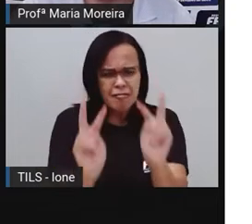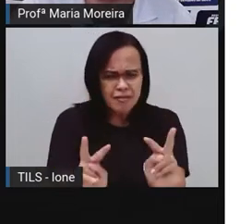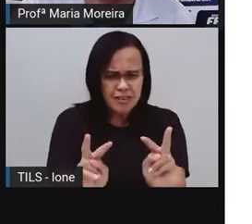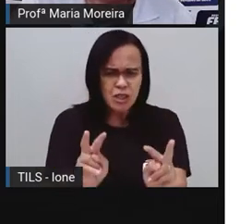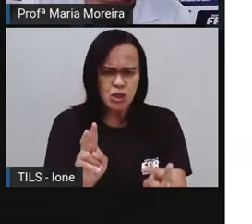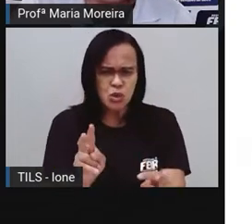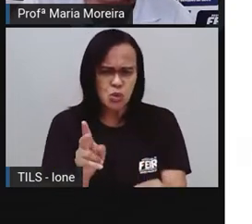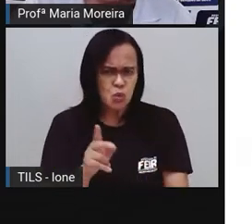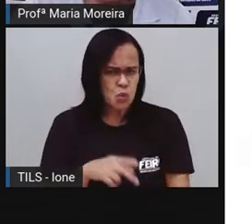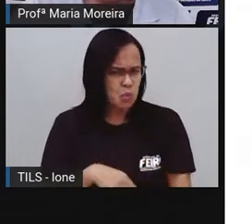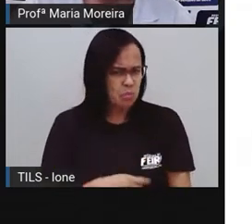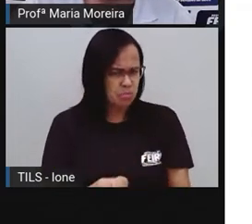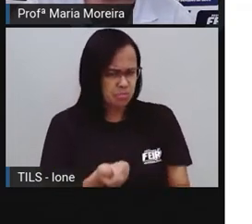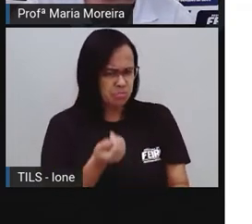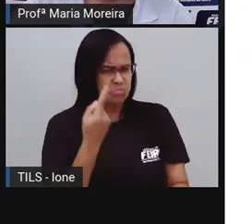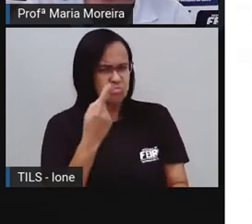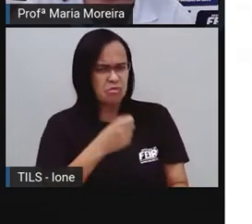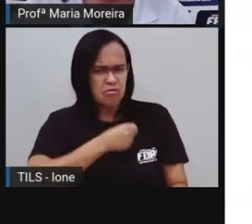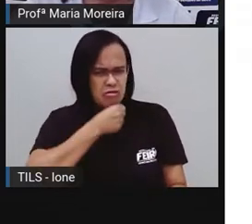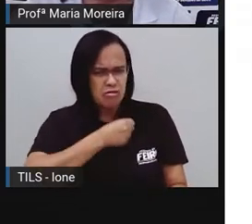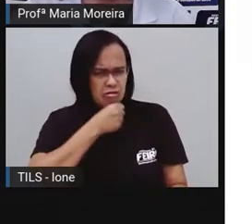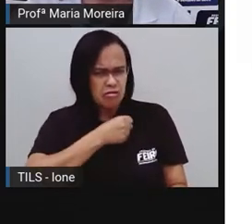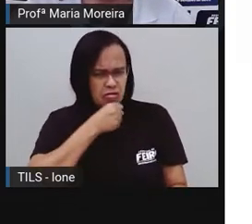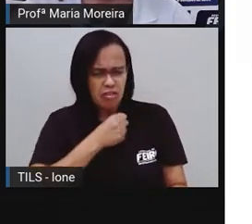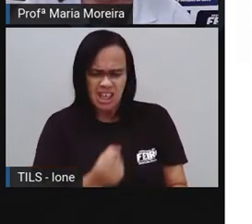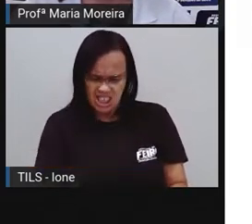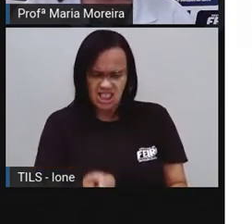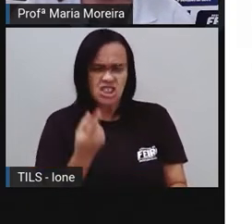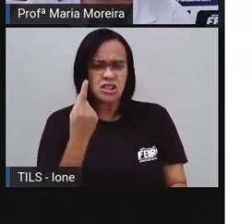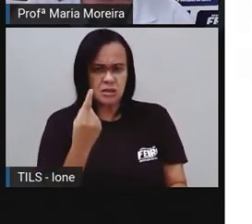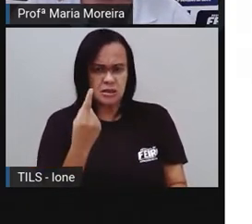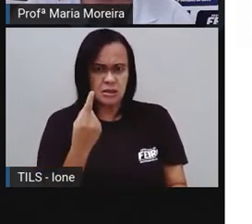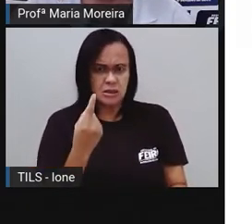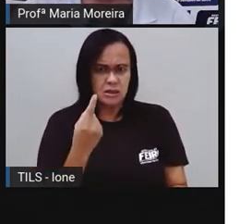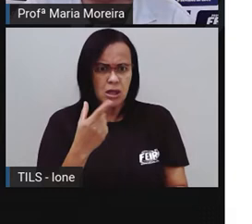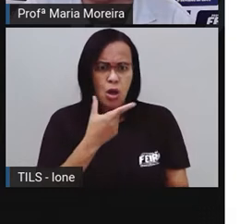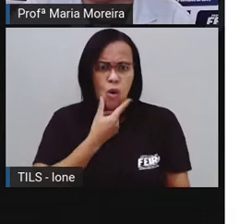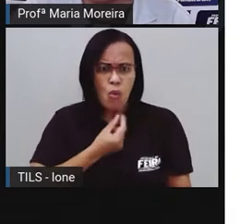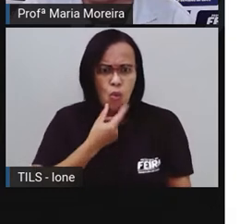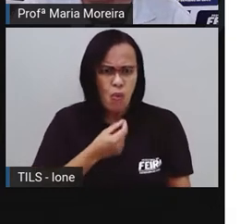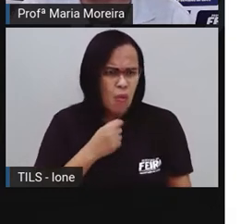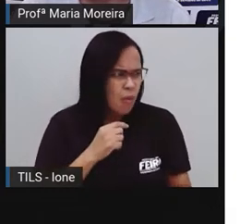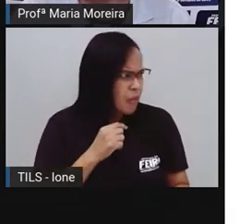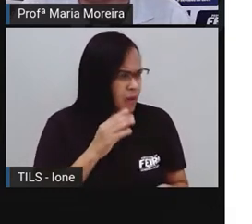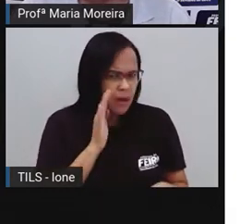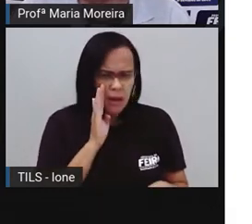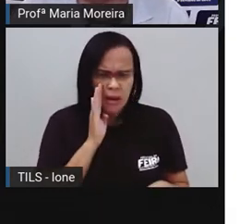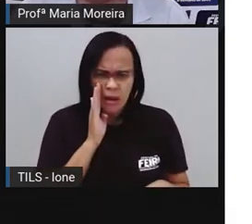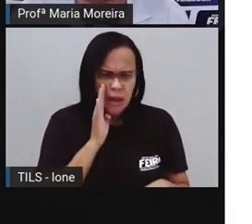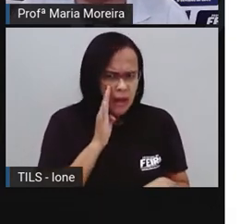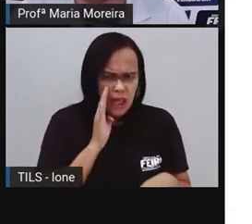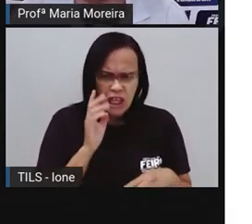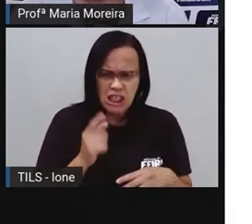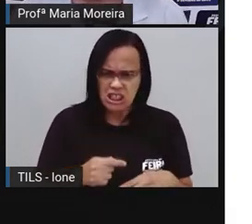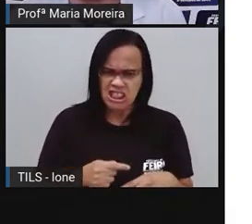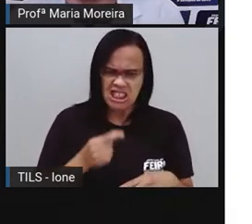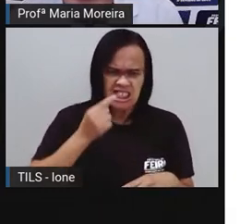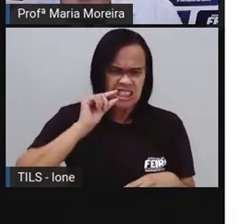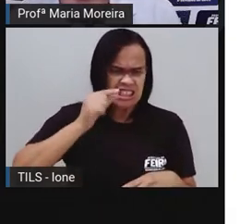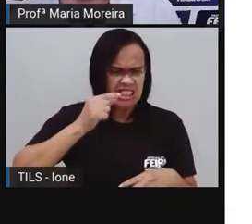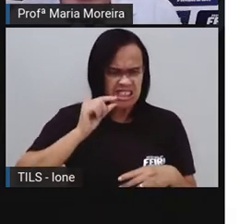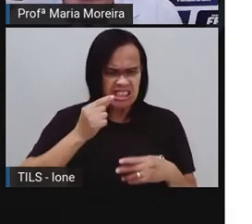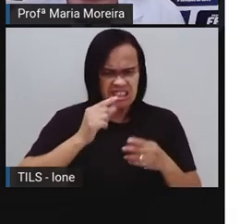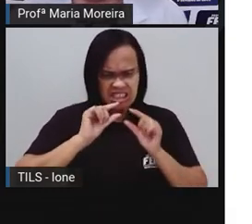velhinha, tão estranha que o carteiro até comentou baixinho. Que dentes compridas, vovózinha!